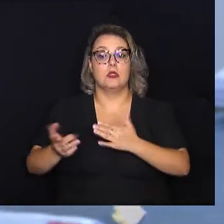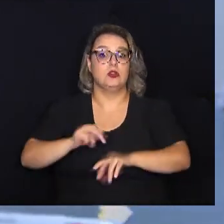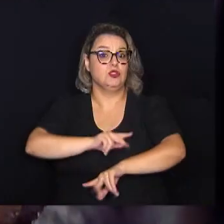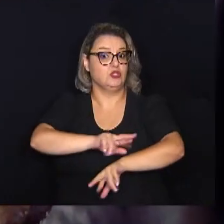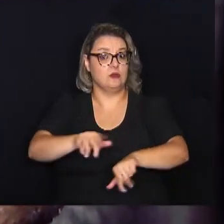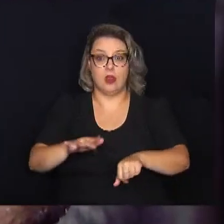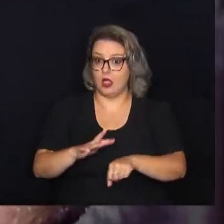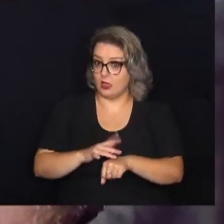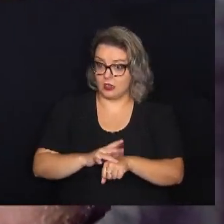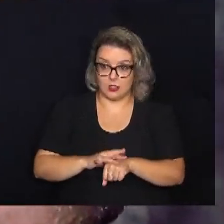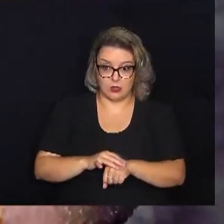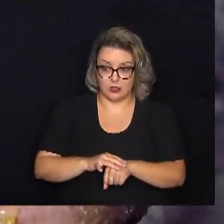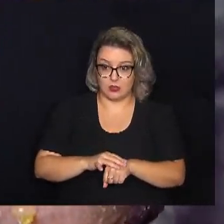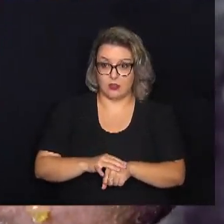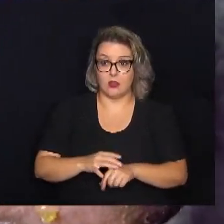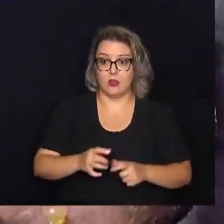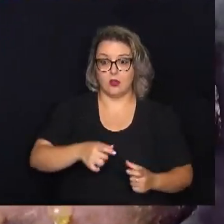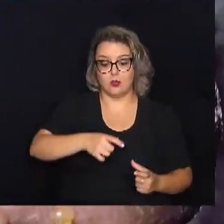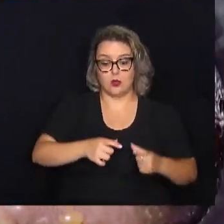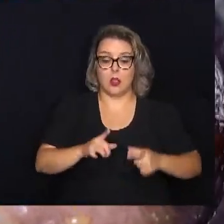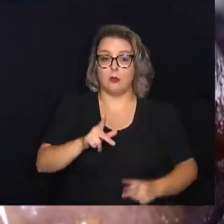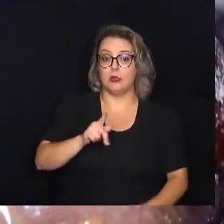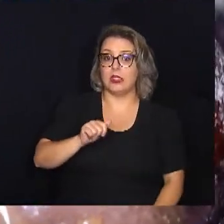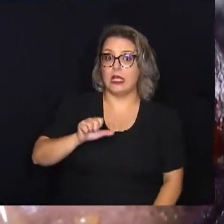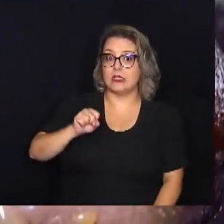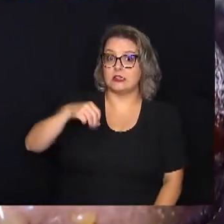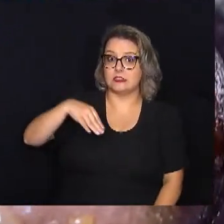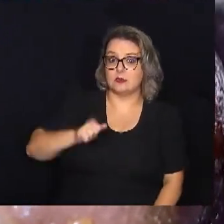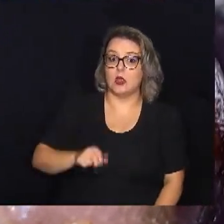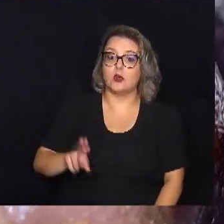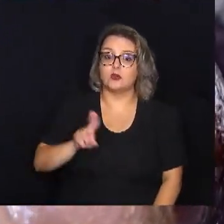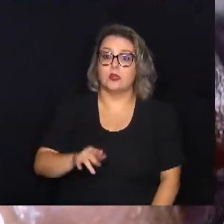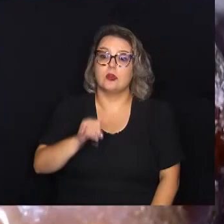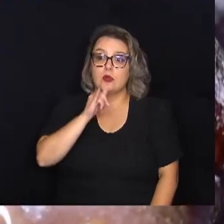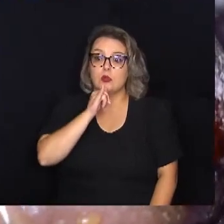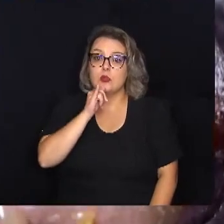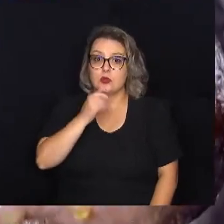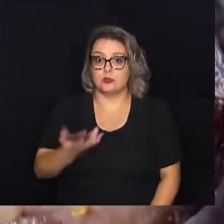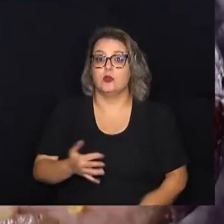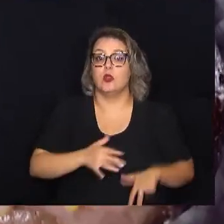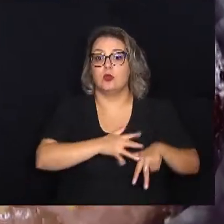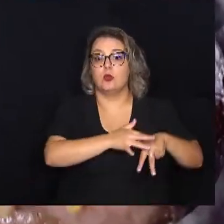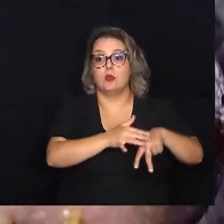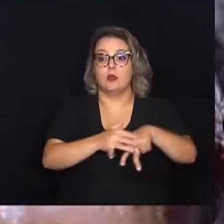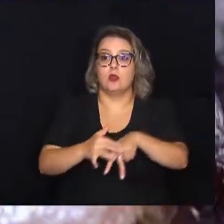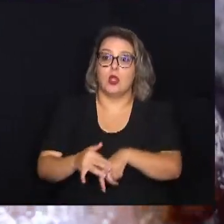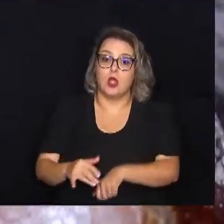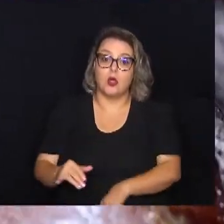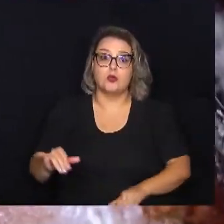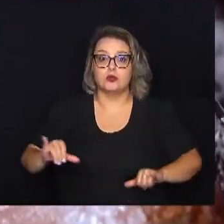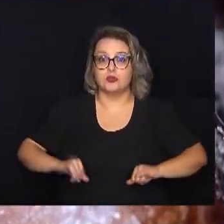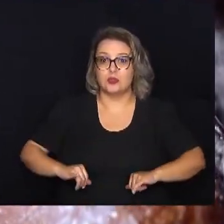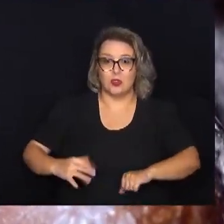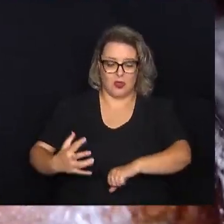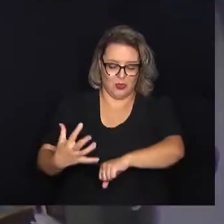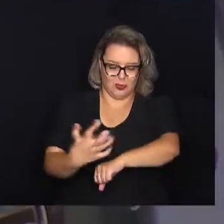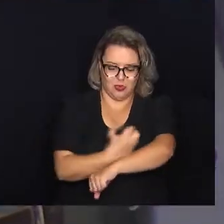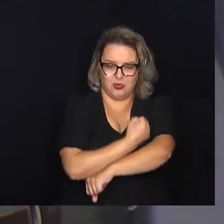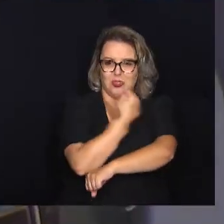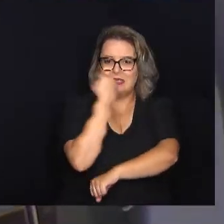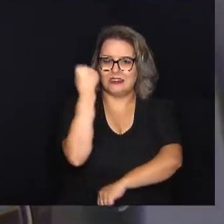doenças. A bolsa de plasma pode ser utilizada, por exemplo, por pacientes que sofreram queimaduras graves.